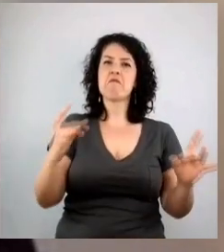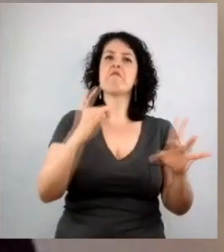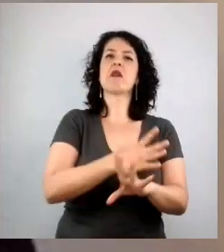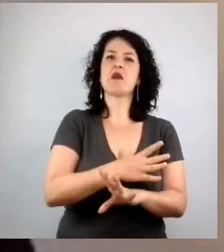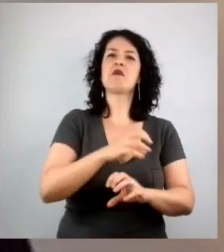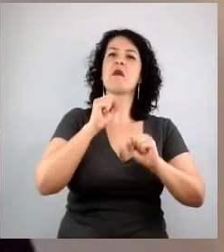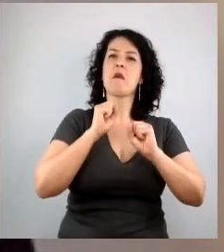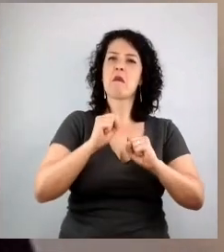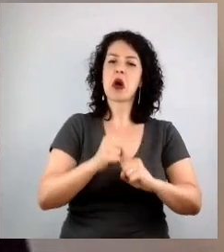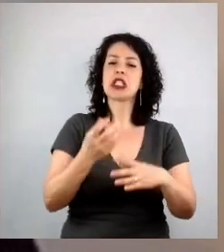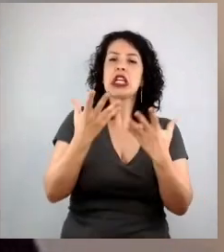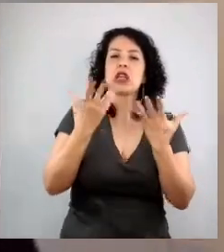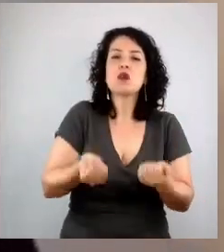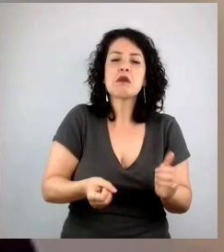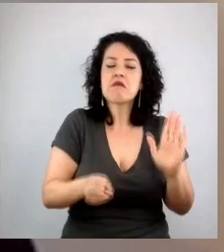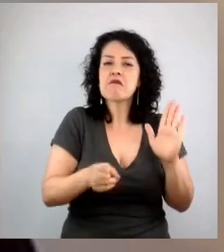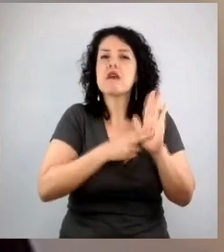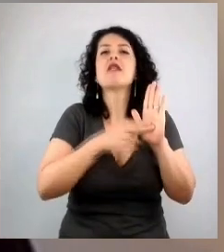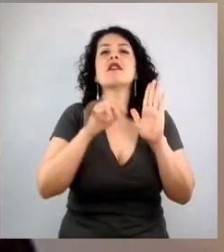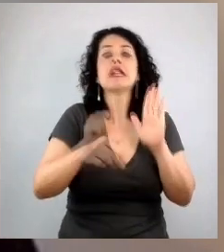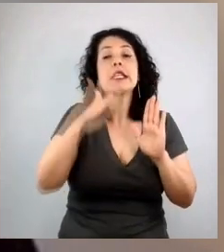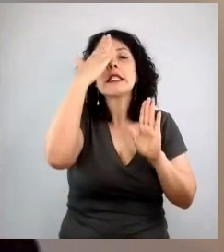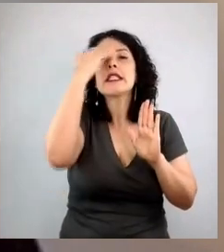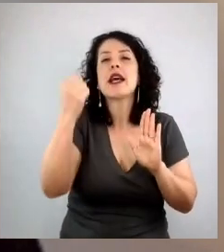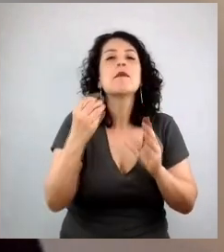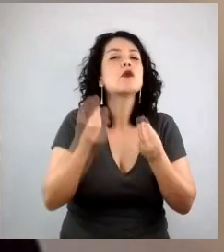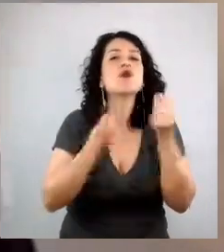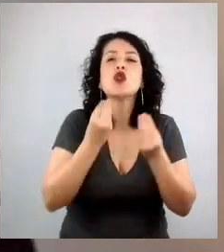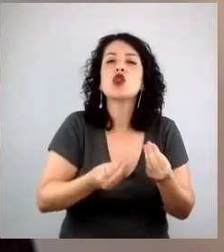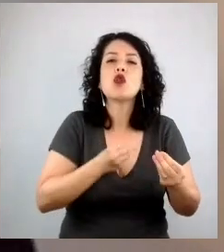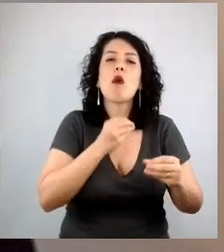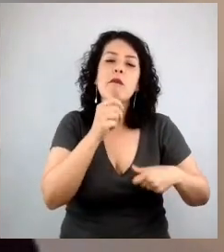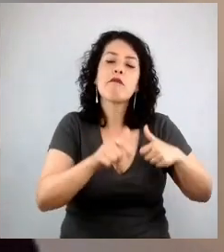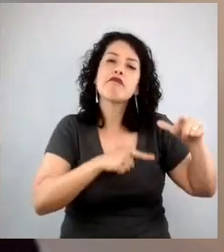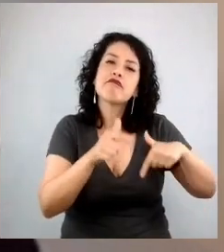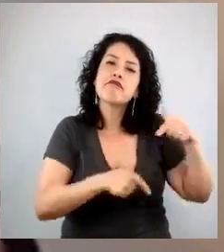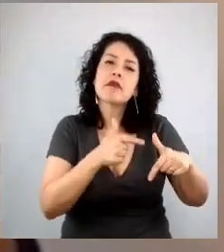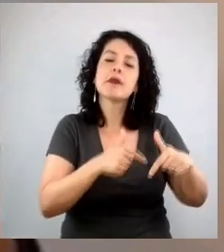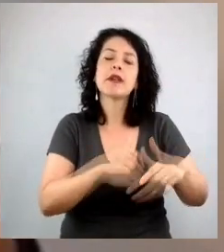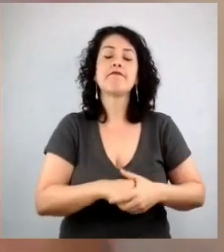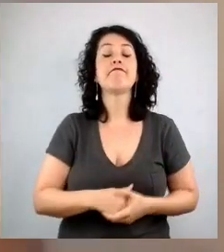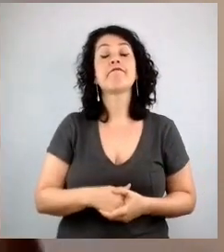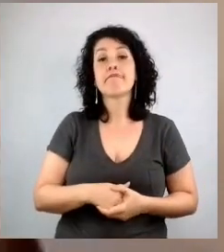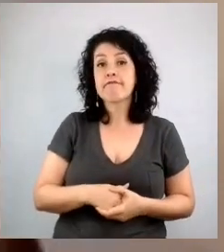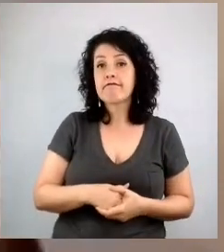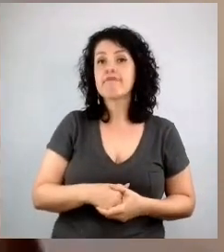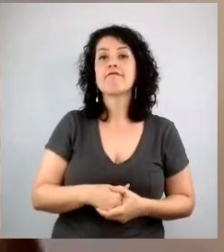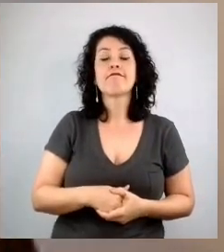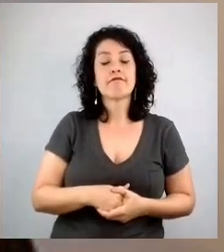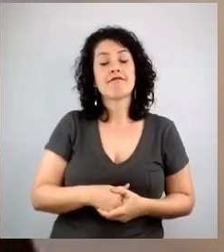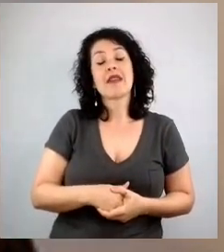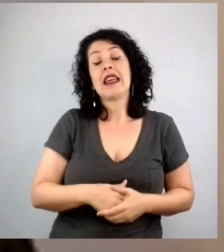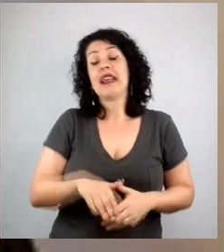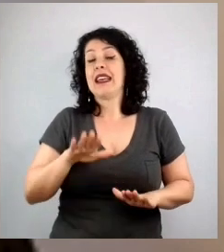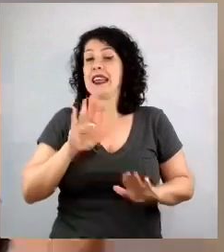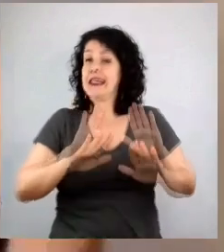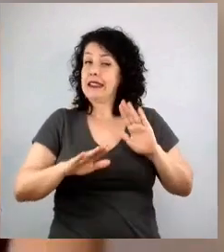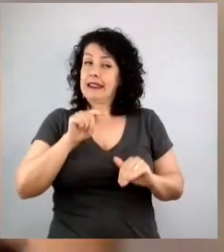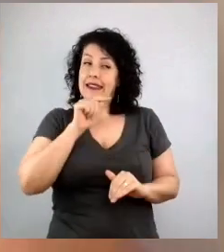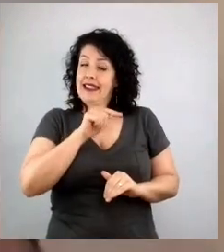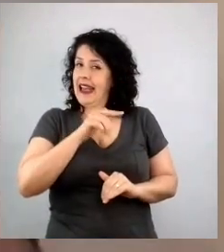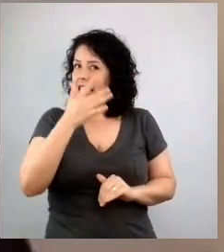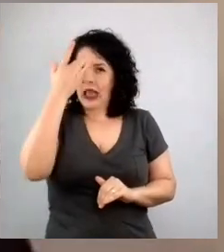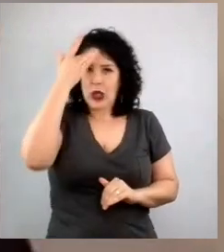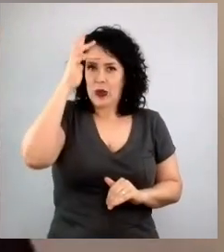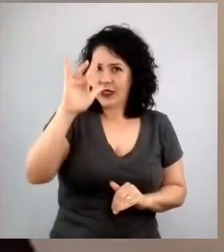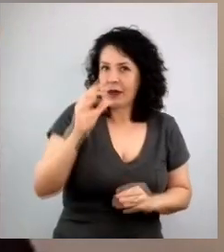cadeira, você vai saber o que fazer. Enfim, talvez ela não faça ideia do quanto ela me